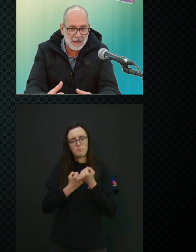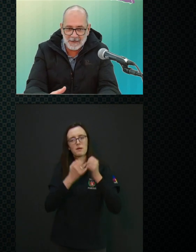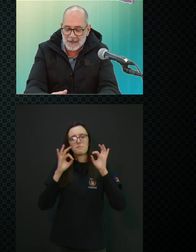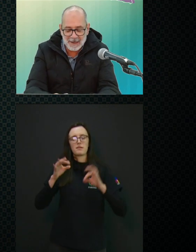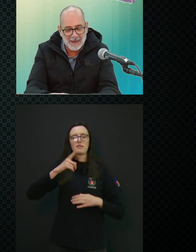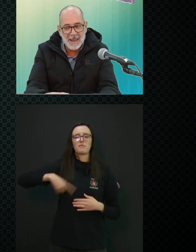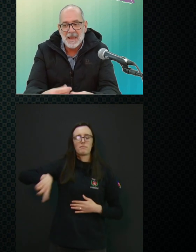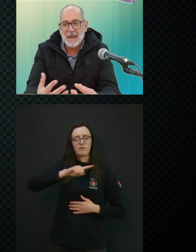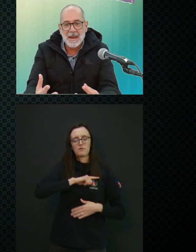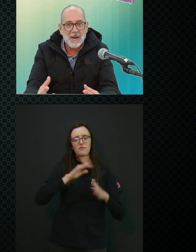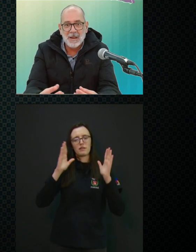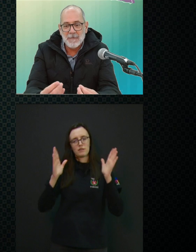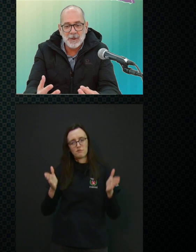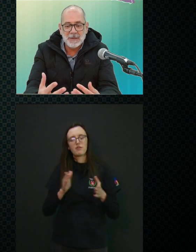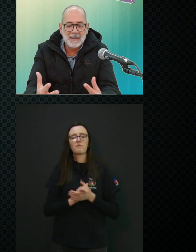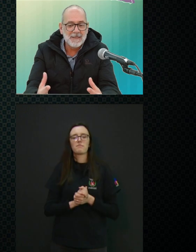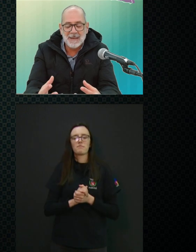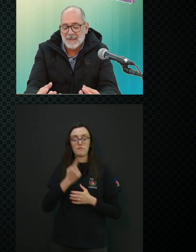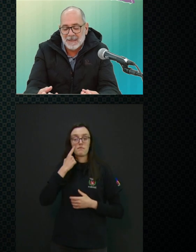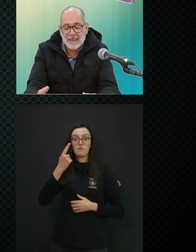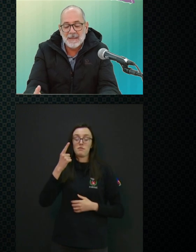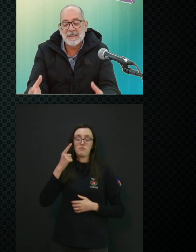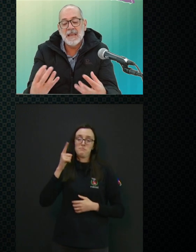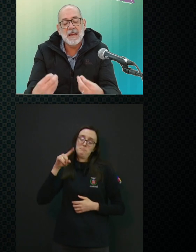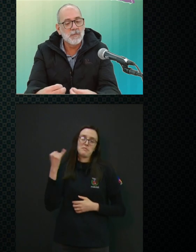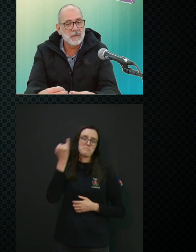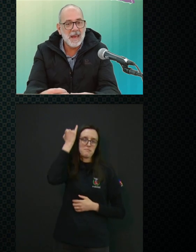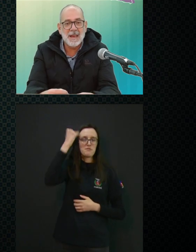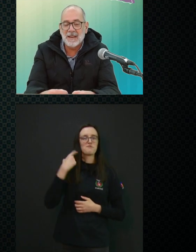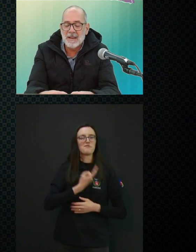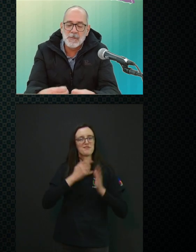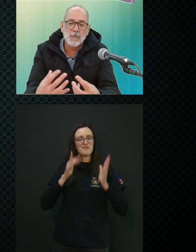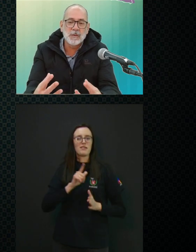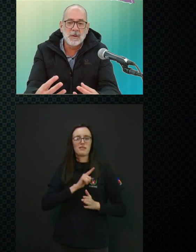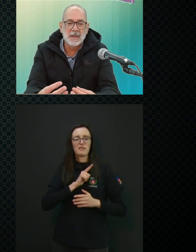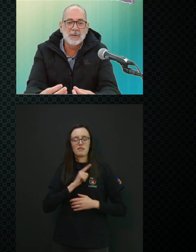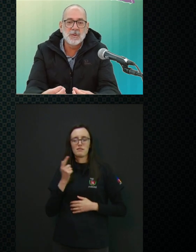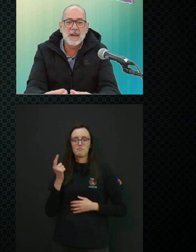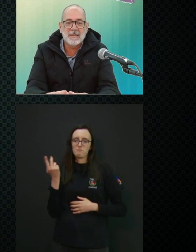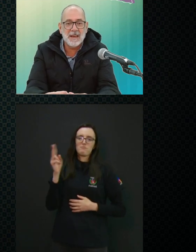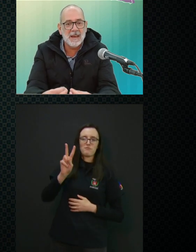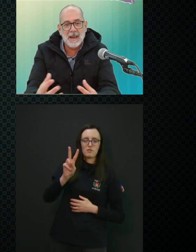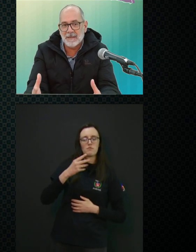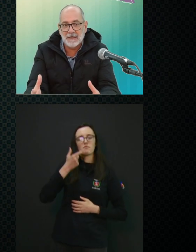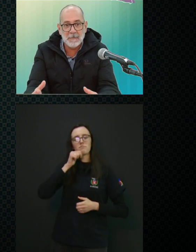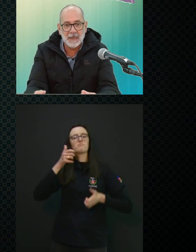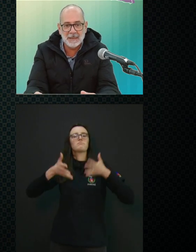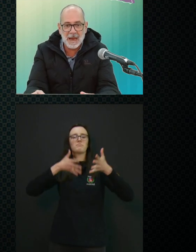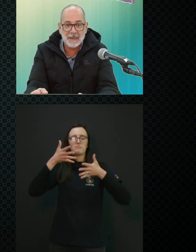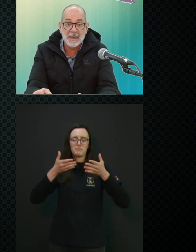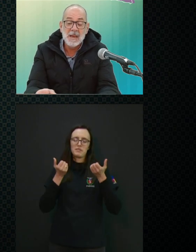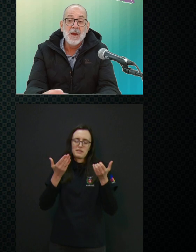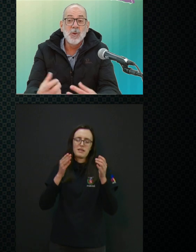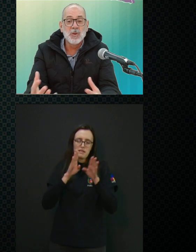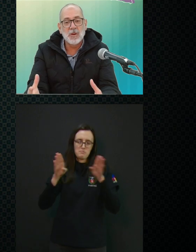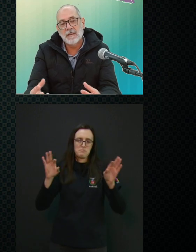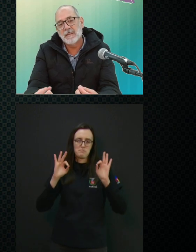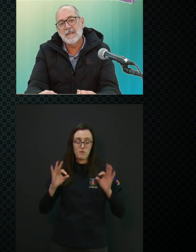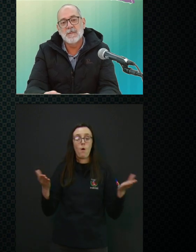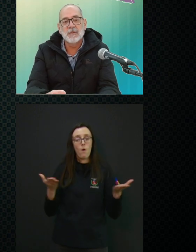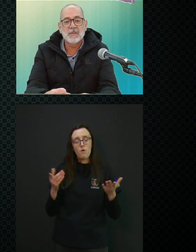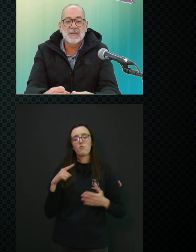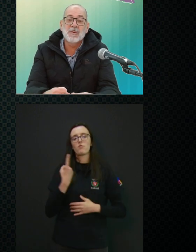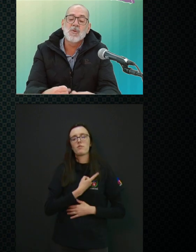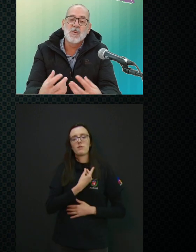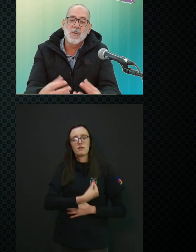para nós, né, olha a importância de termos ela, né, proporcionando essa acessibilidade. Hoje nós